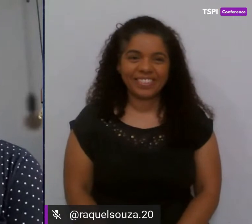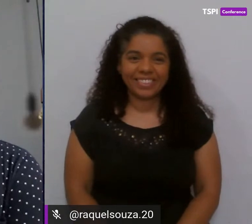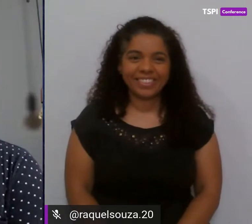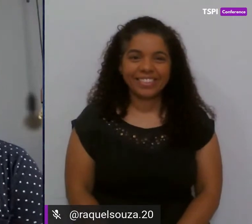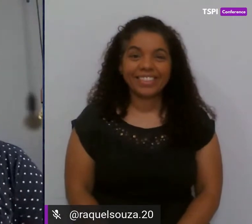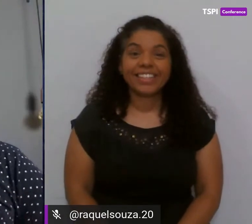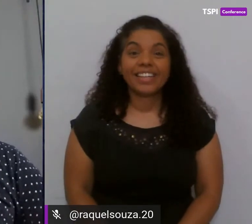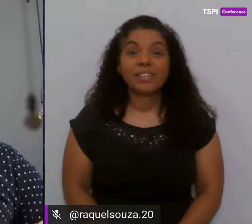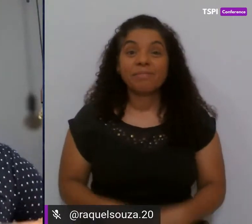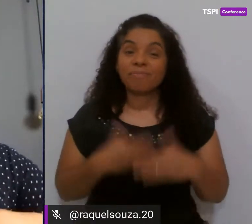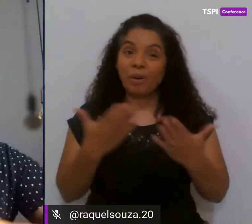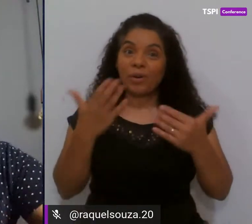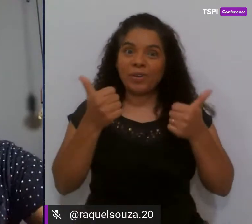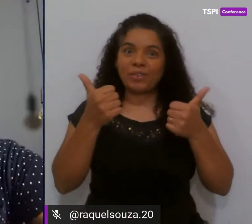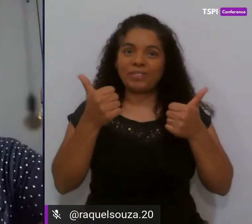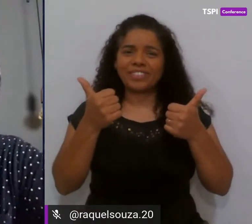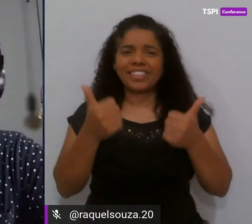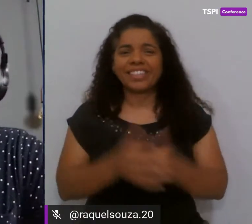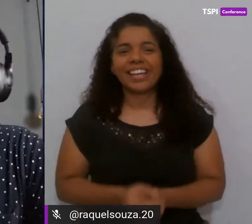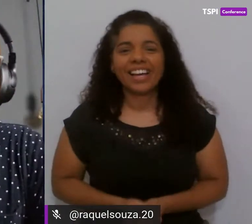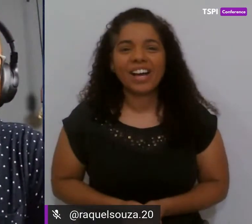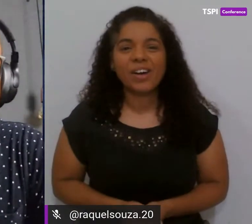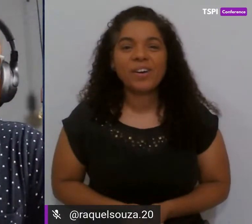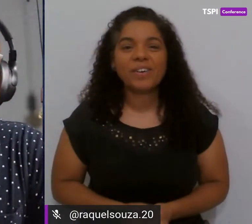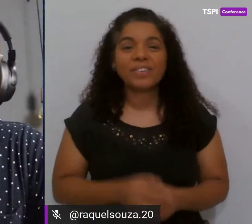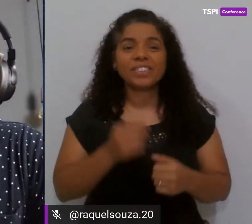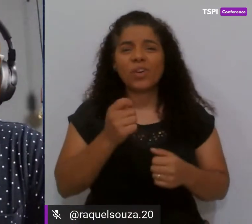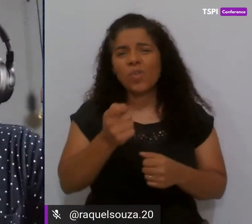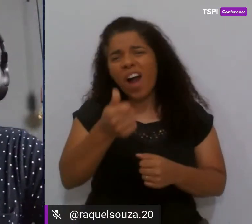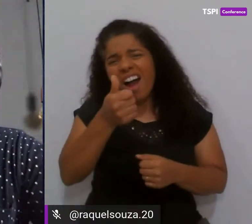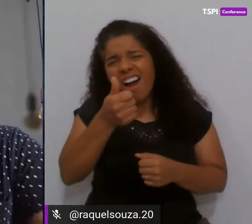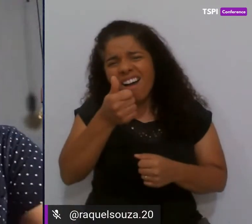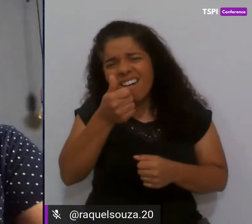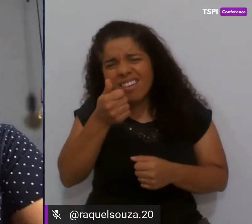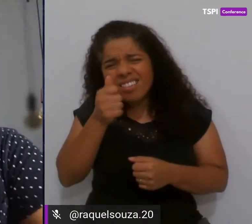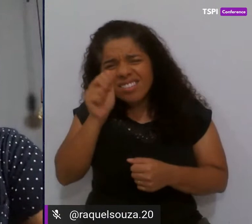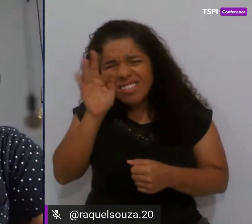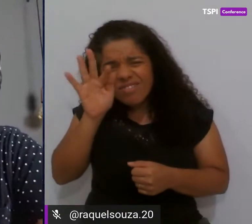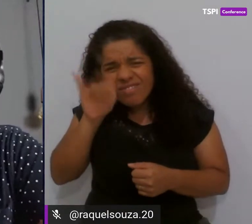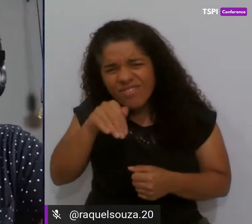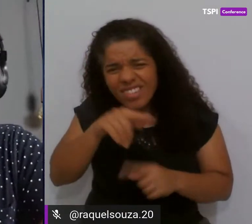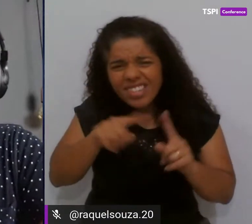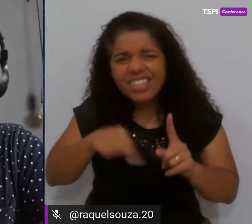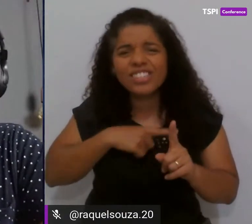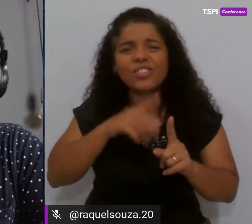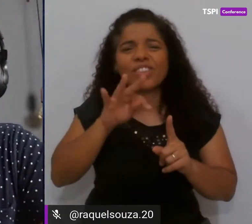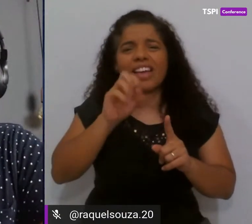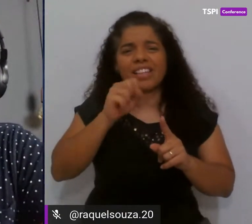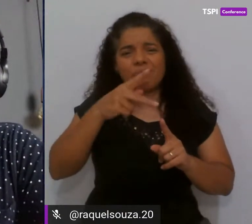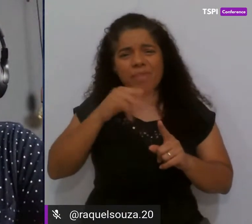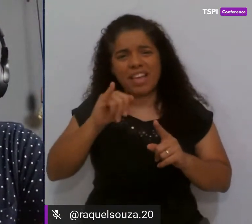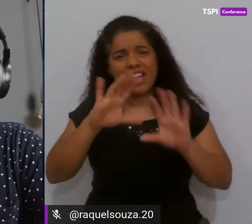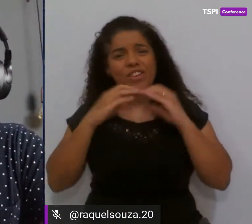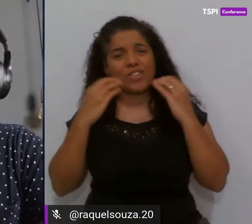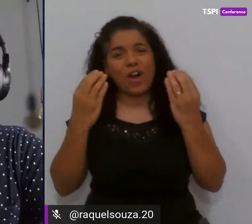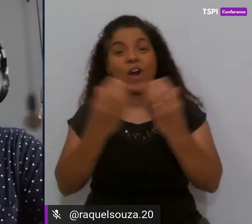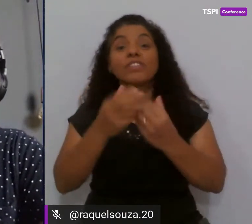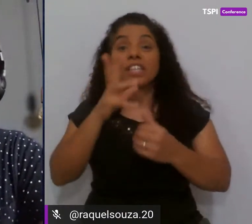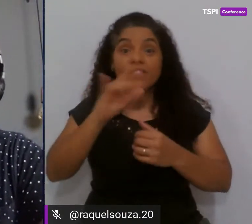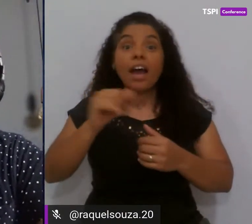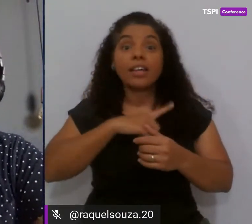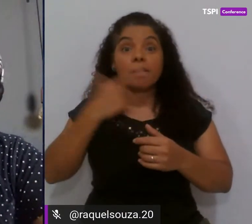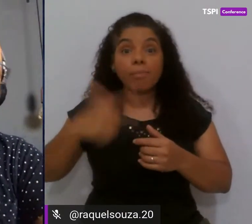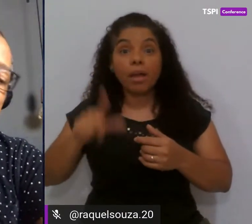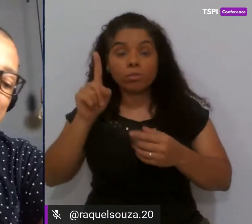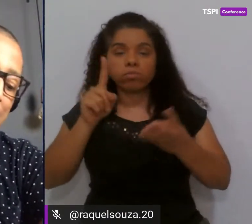boa pessoal estamos chegando aqui quase ao fim de mais um TSPI conference a gente vai ter mais uma